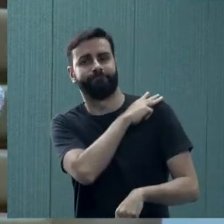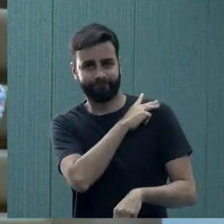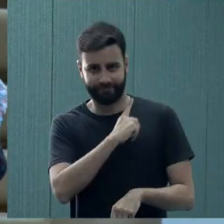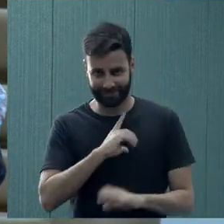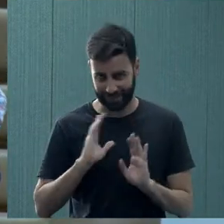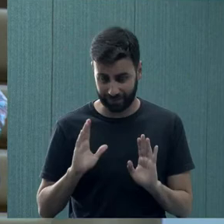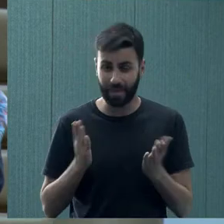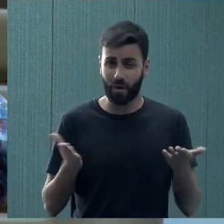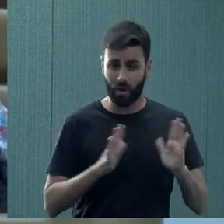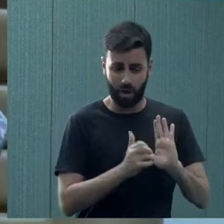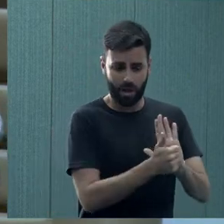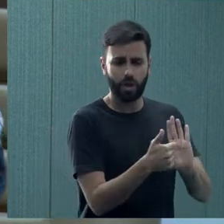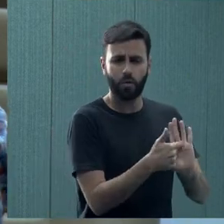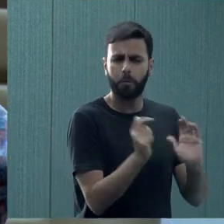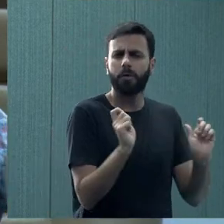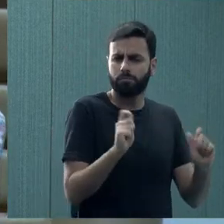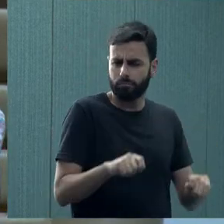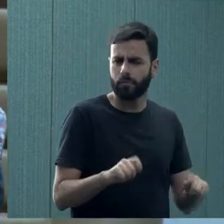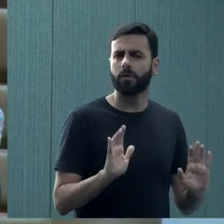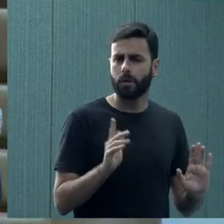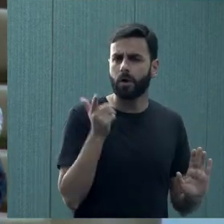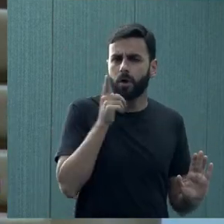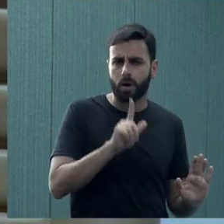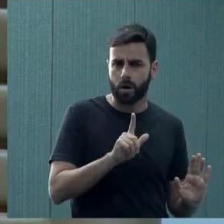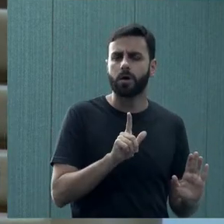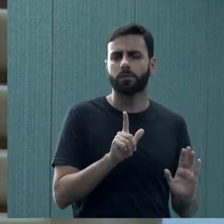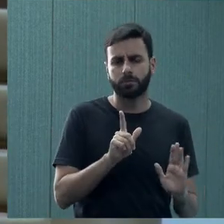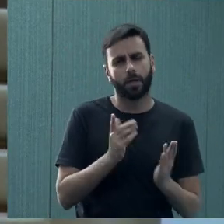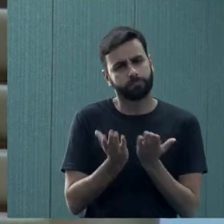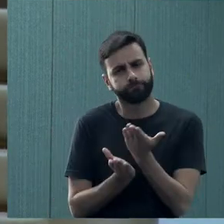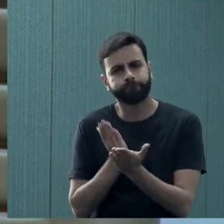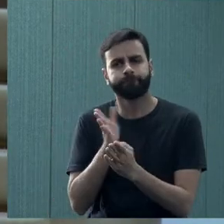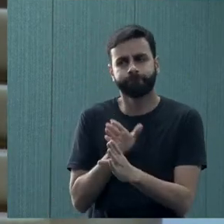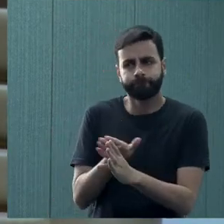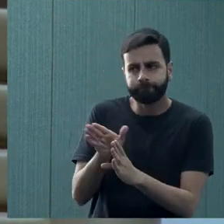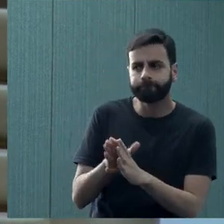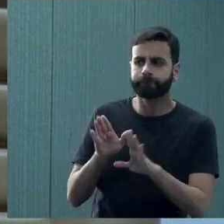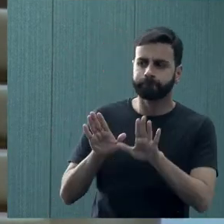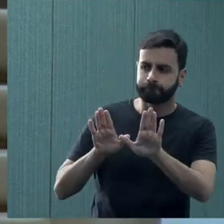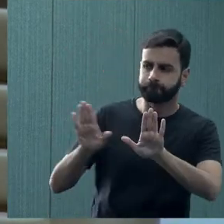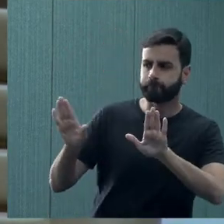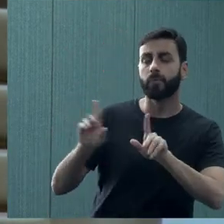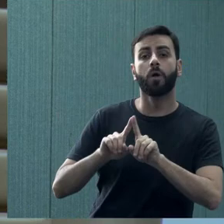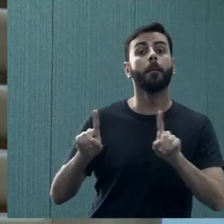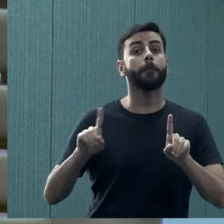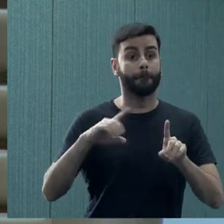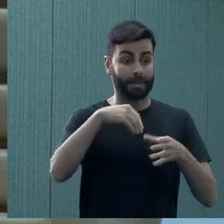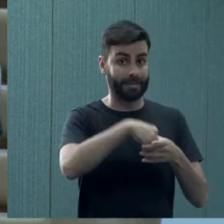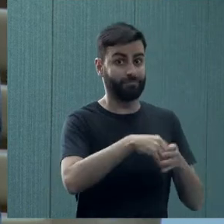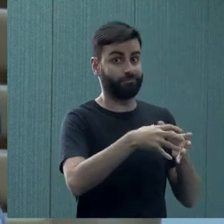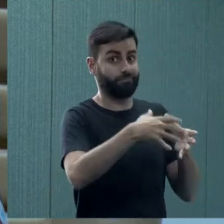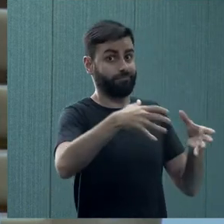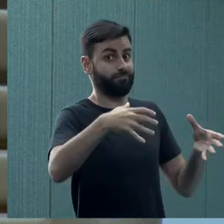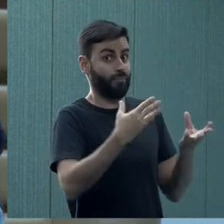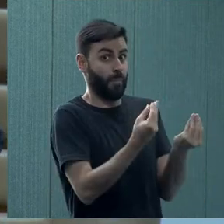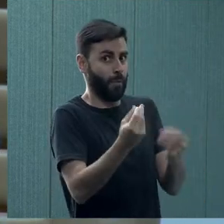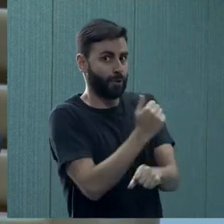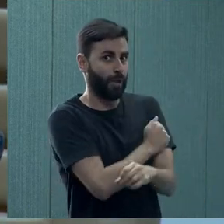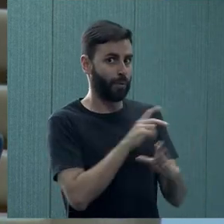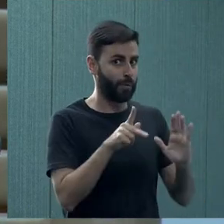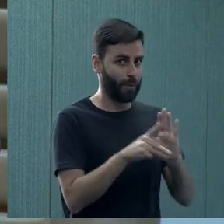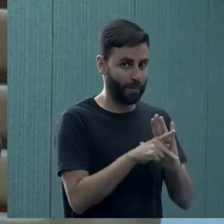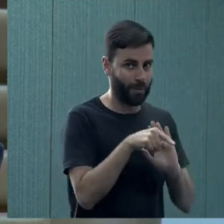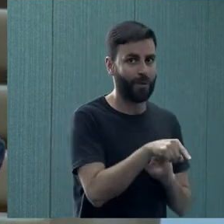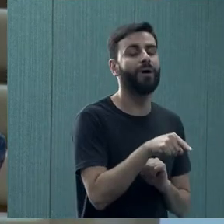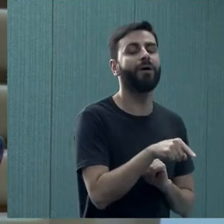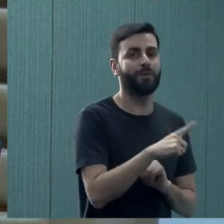nesse momento, ela ainda consegue fazer esse trabalho de diferenciação, mas nós temos um público muito grande, então a gente não consegue